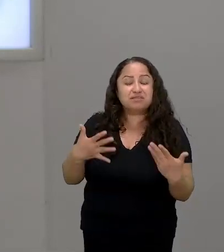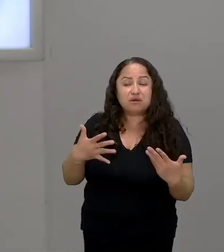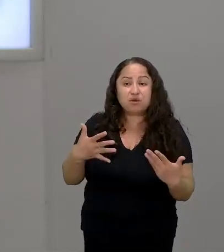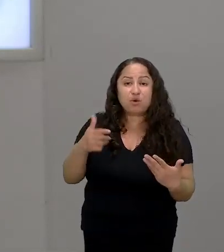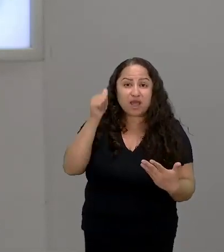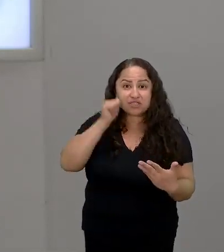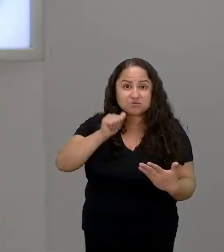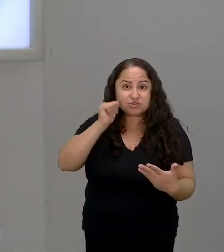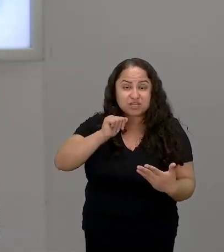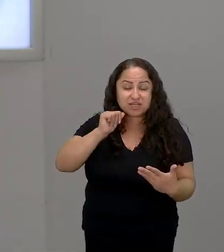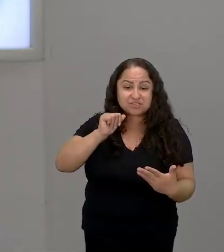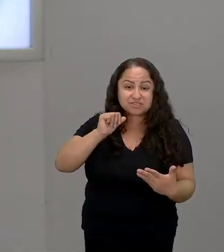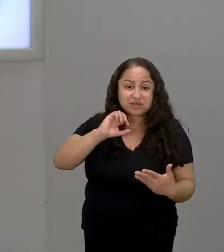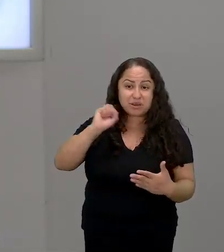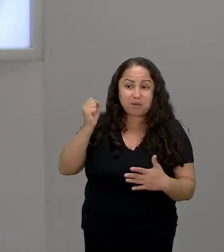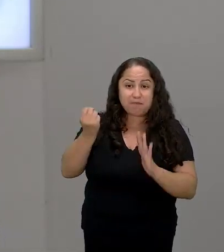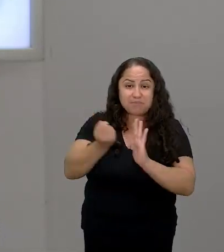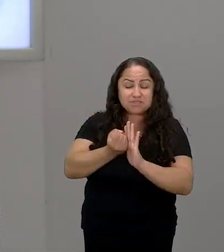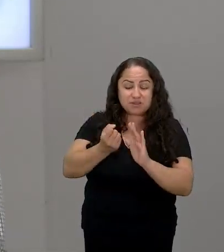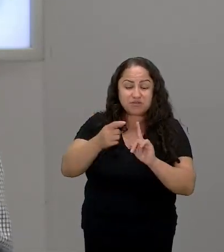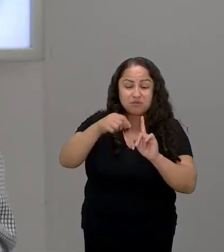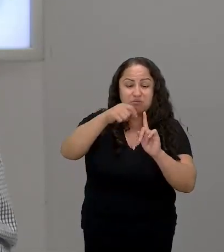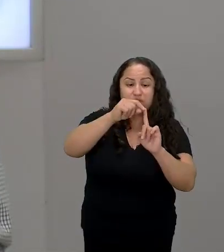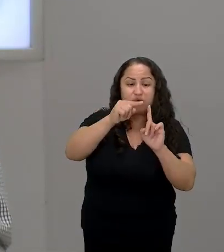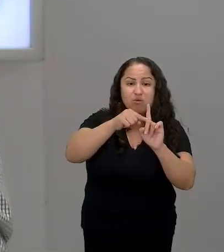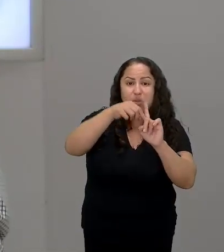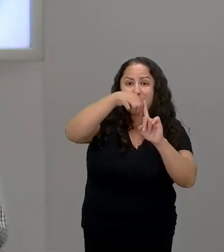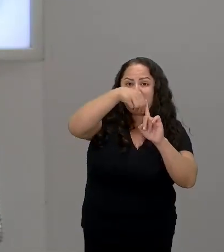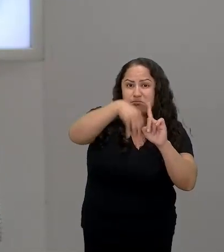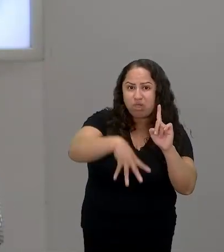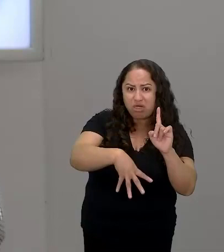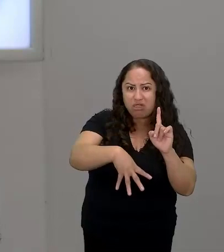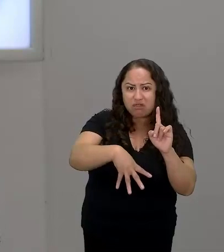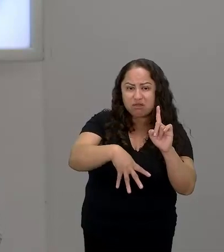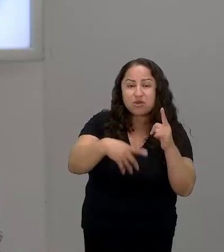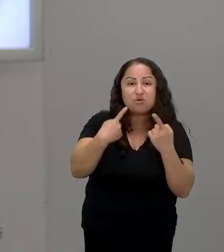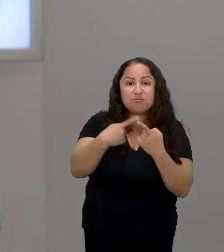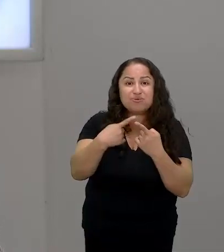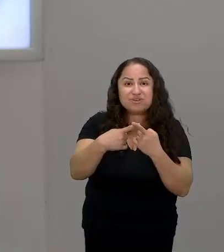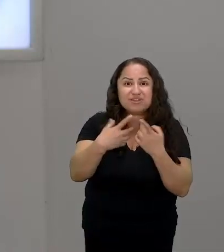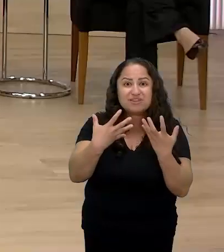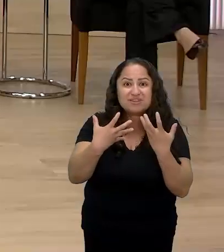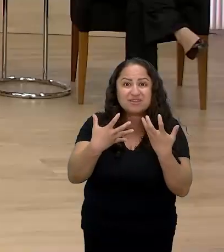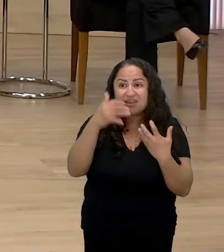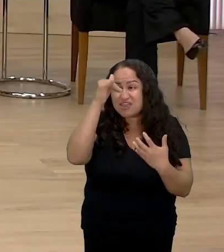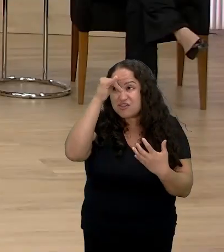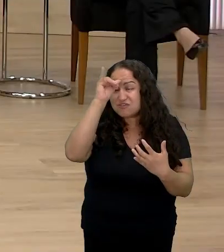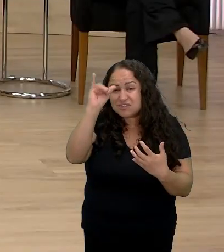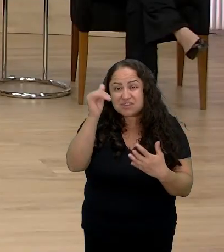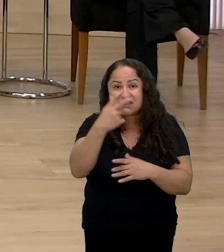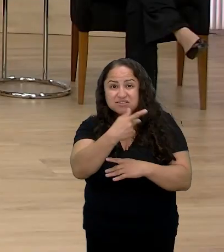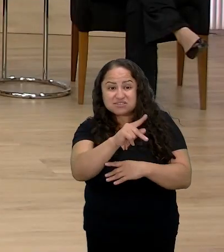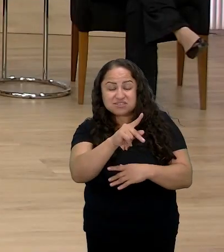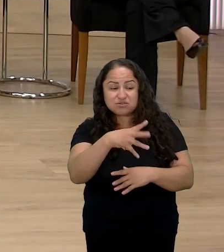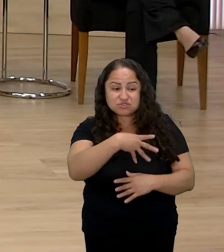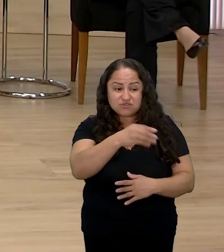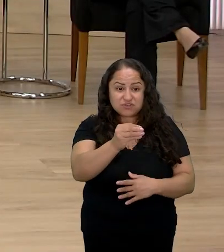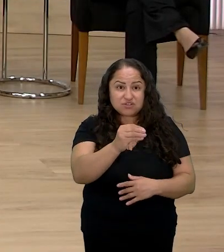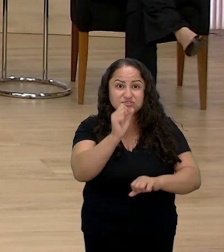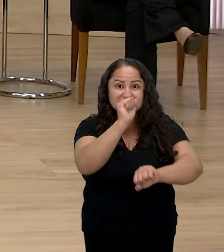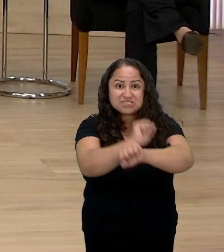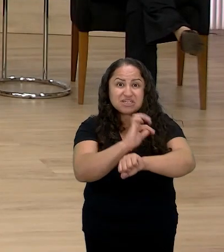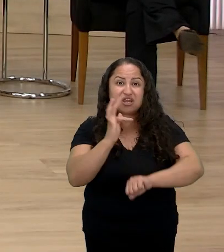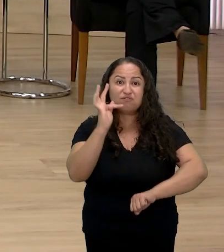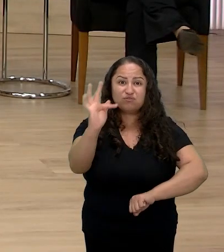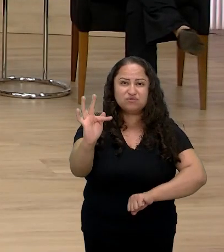filhos elas cometiam um aborto para impedir que os seus filhos fossem futuros escravos então imagina o